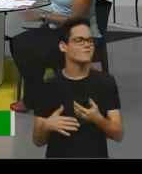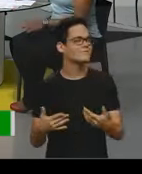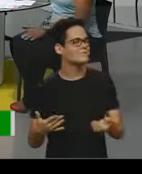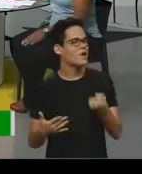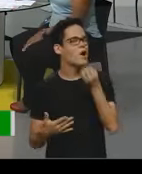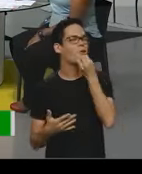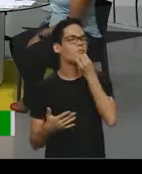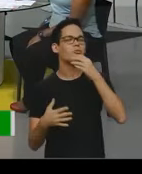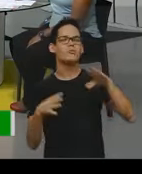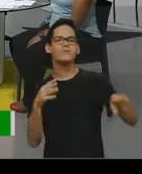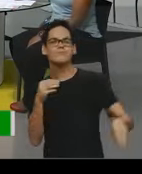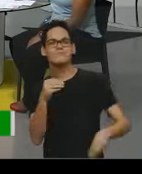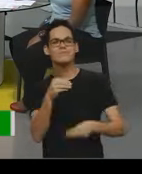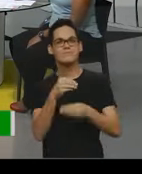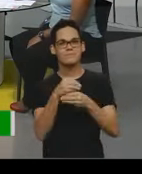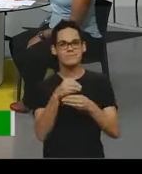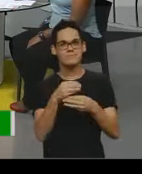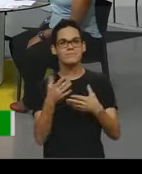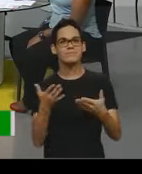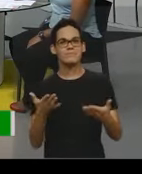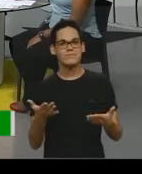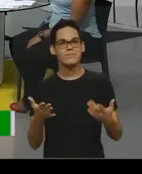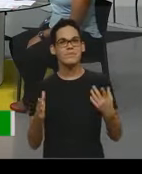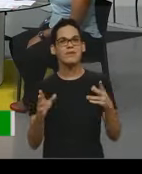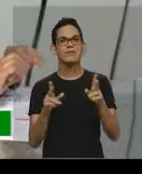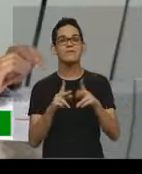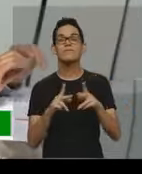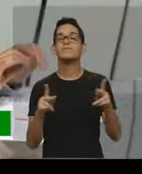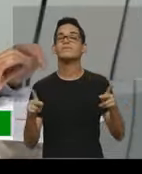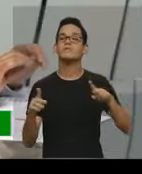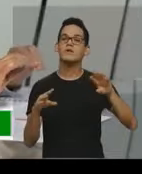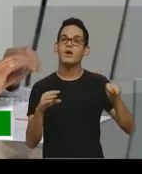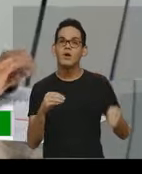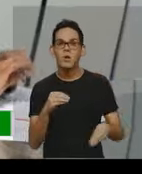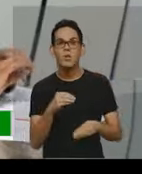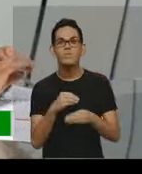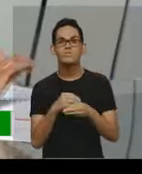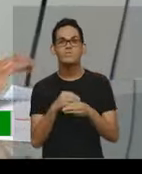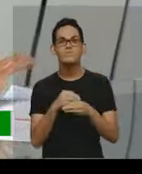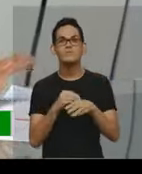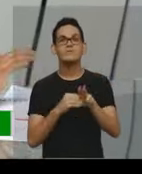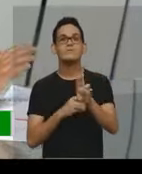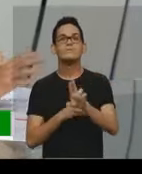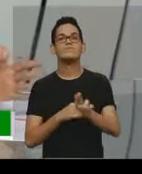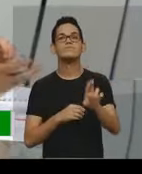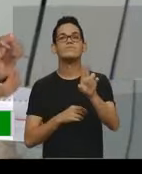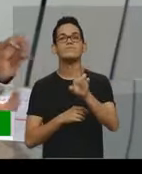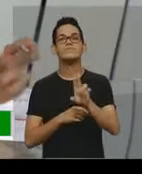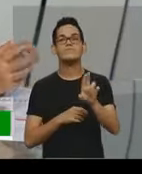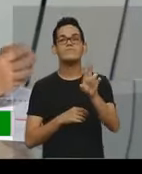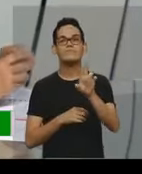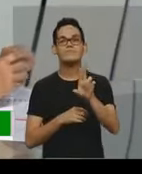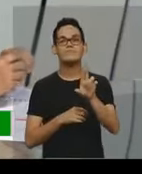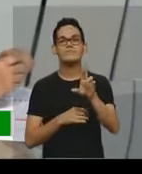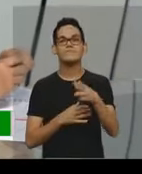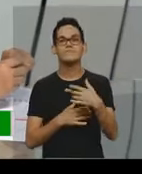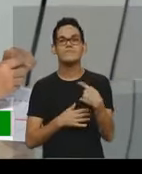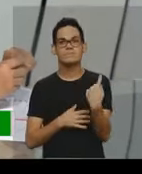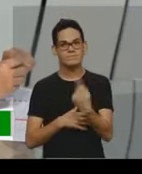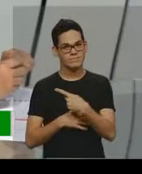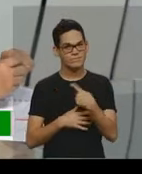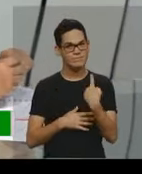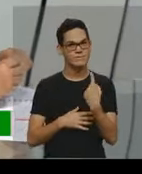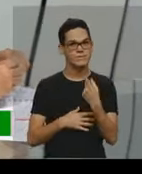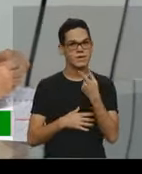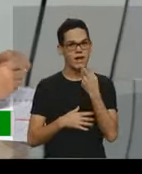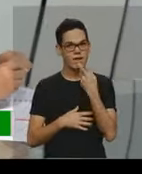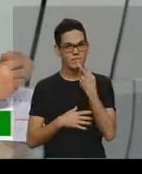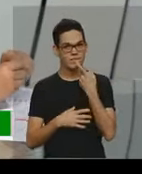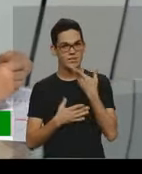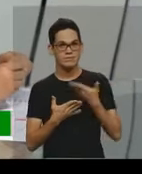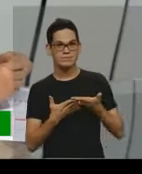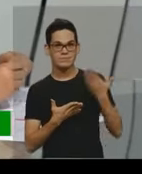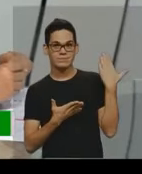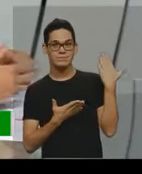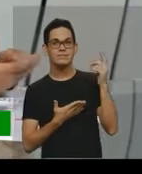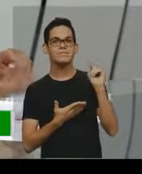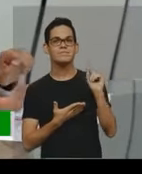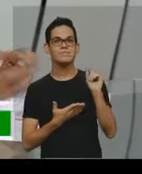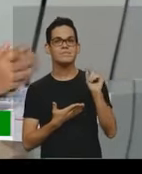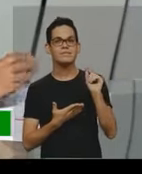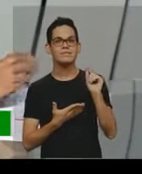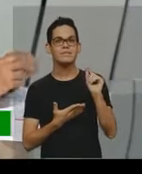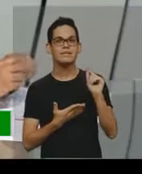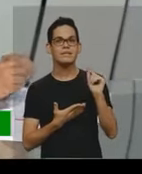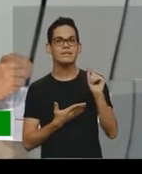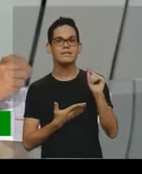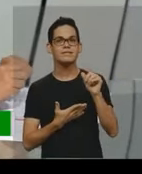que completou aí, a professora completou falando sobre, que nós falamos um pouquinho no bloco anterior, sobre